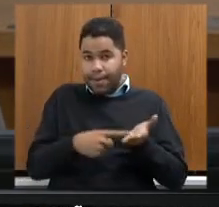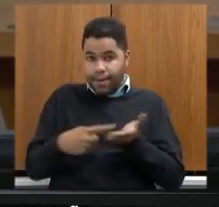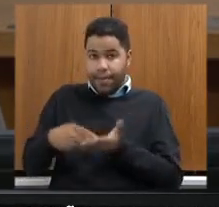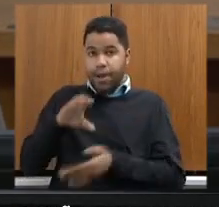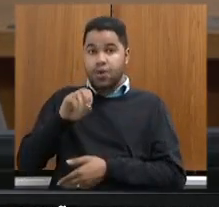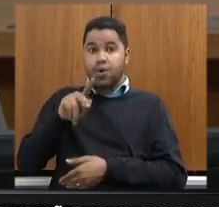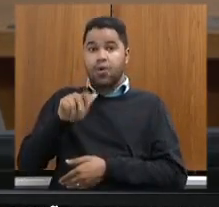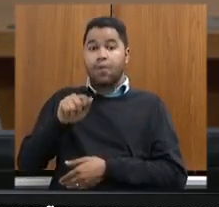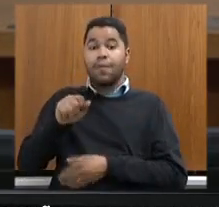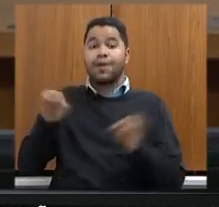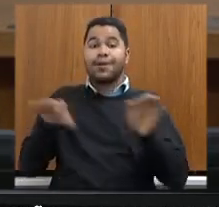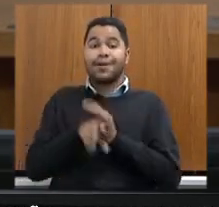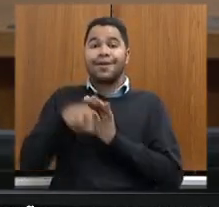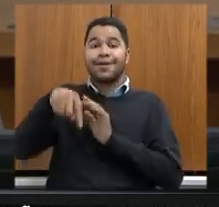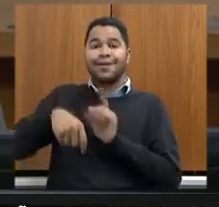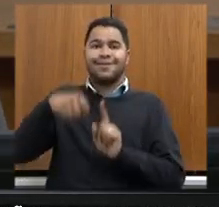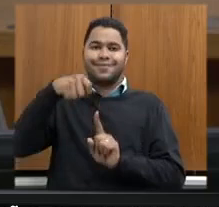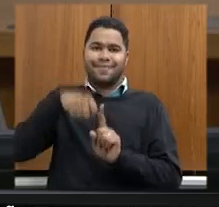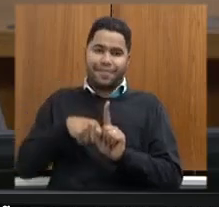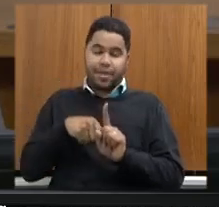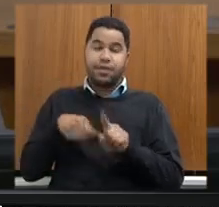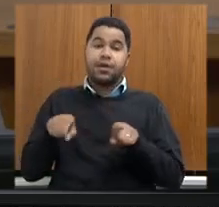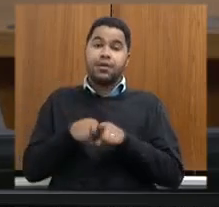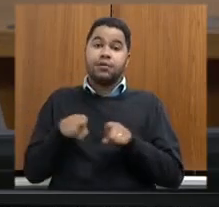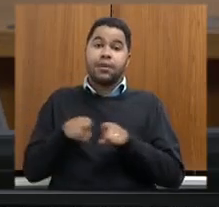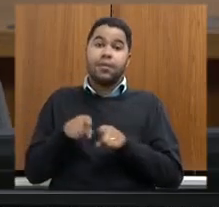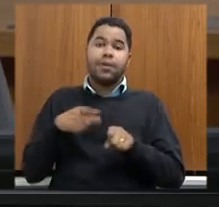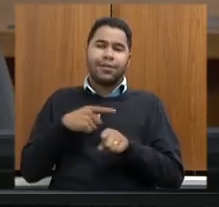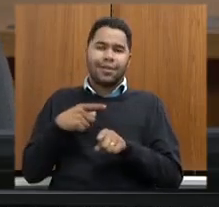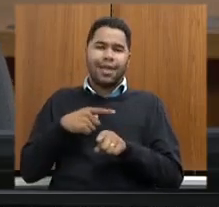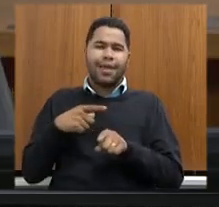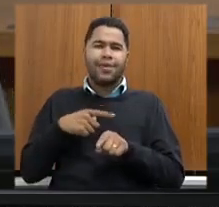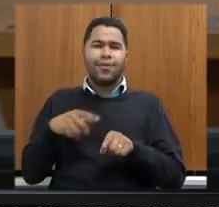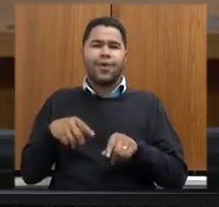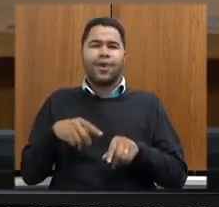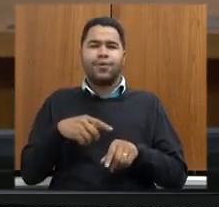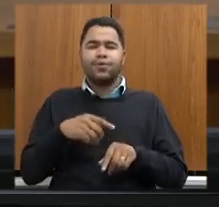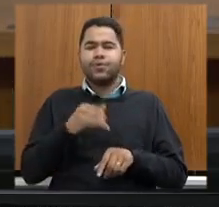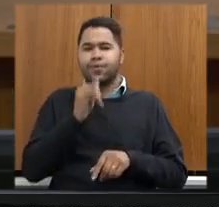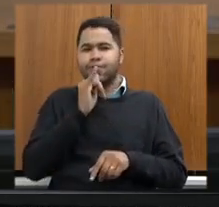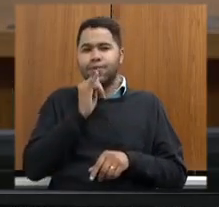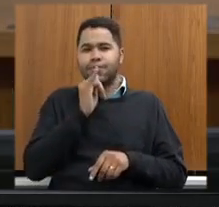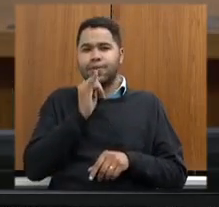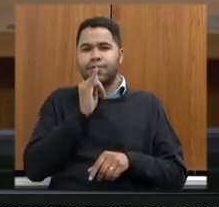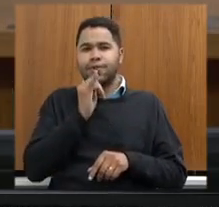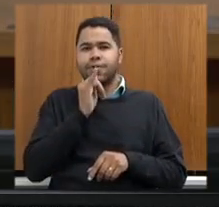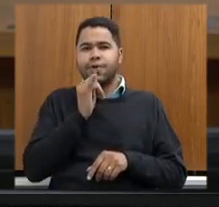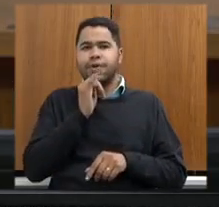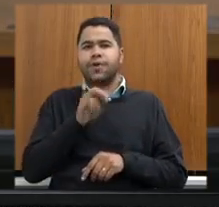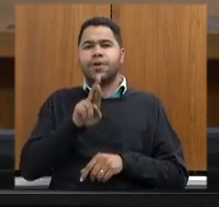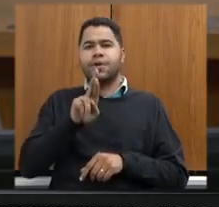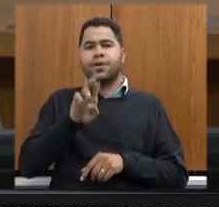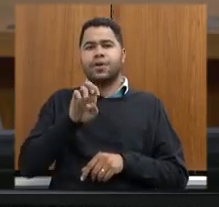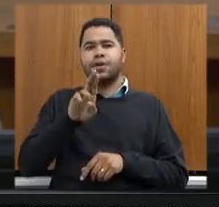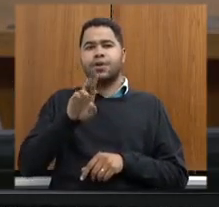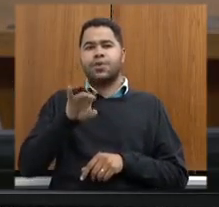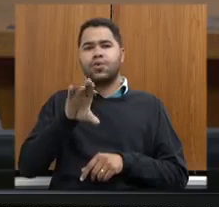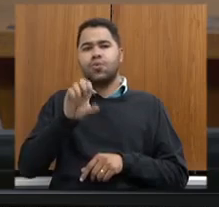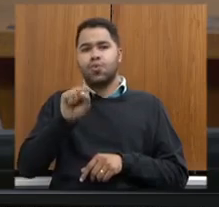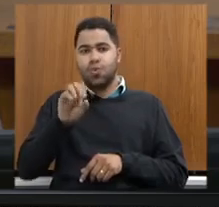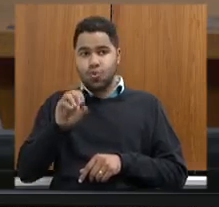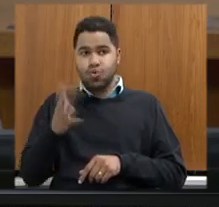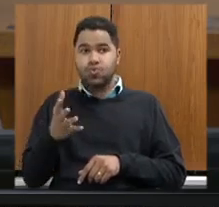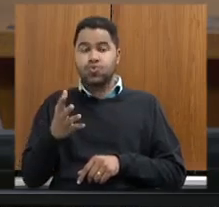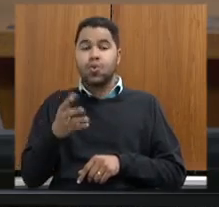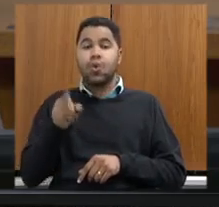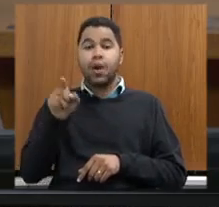termina esse mês, há um recurso também previsto no recurso do rompimento da barragem de Brumadinho